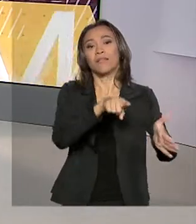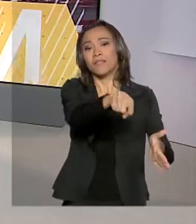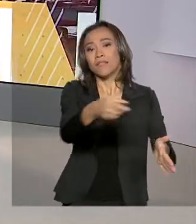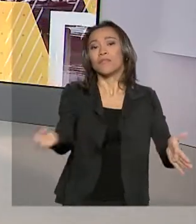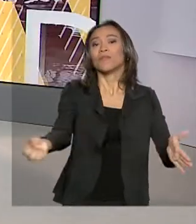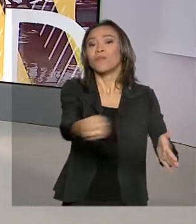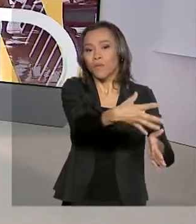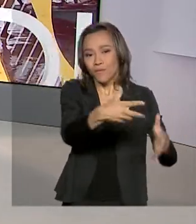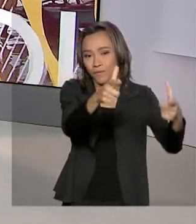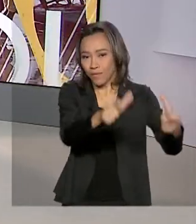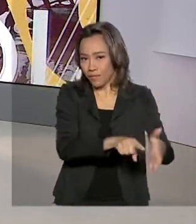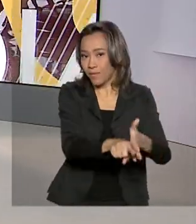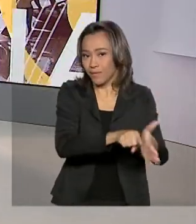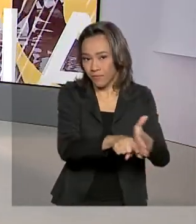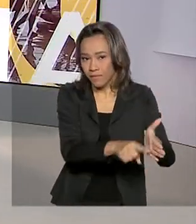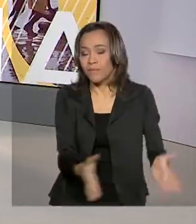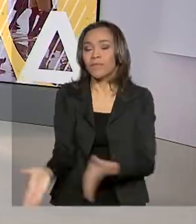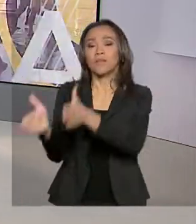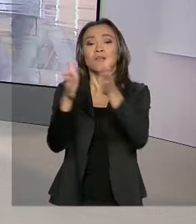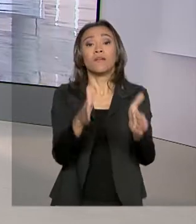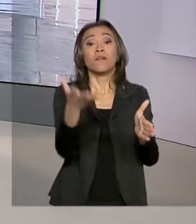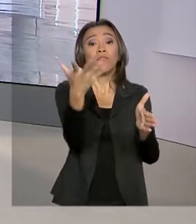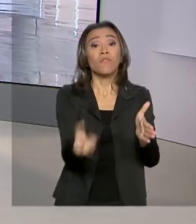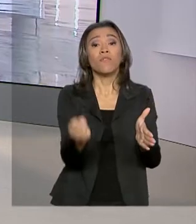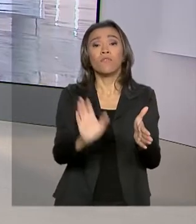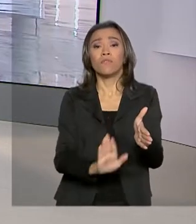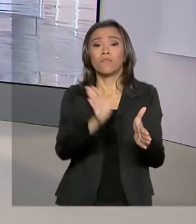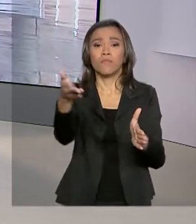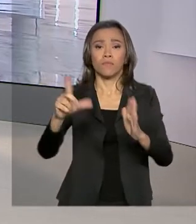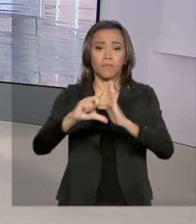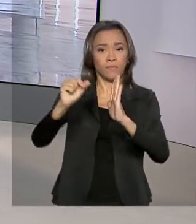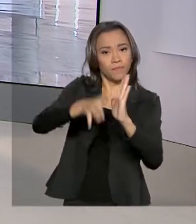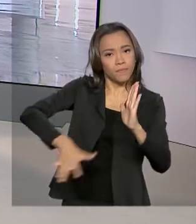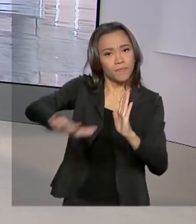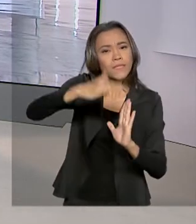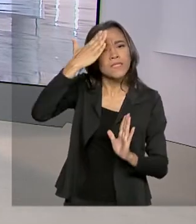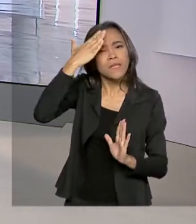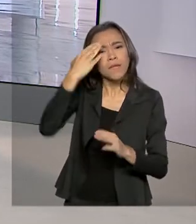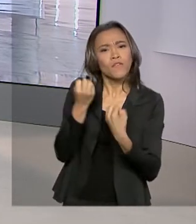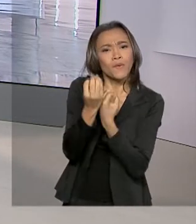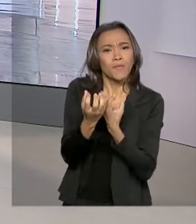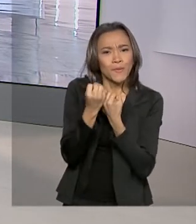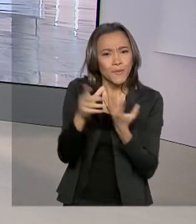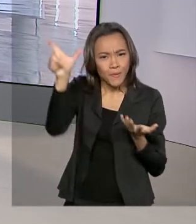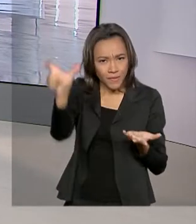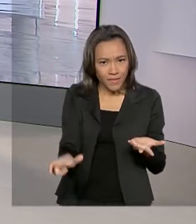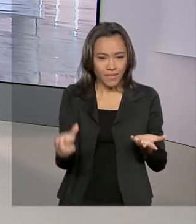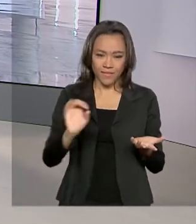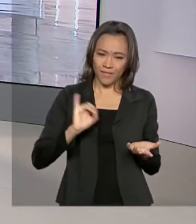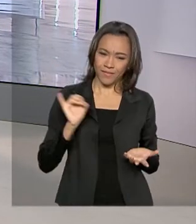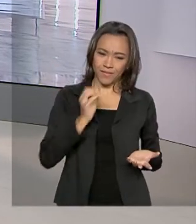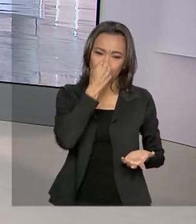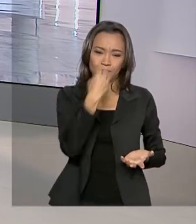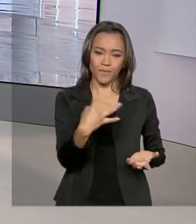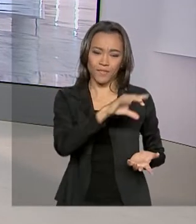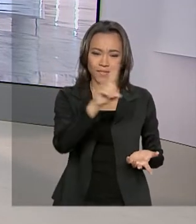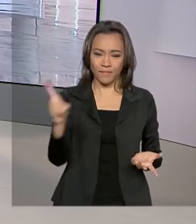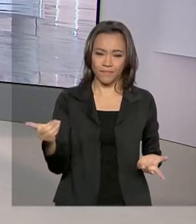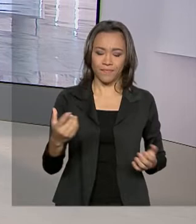E agora vamos ao Palácio do Planalto saber de lá as informações com a repórter Luciana Colares de Holanda. Oi, Lu, bom dia para você.